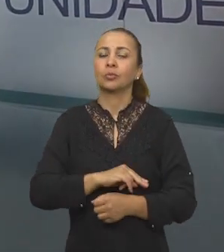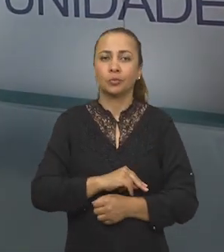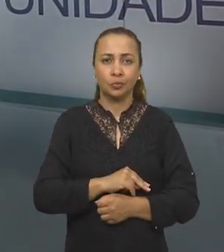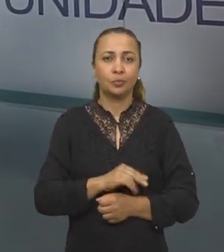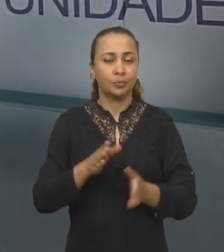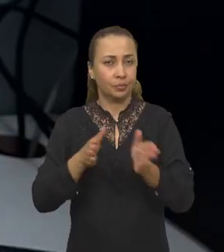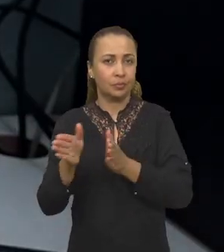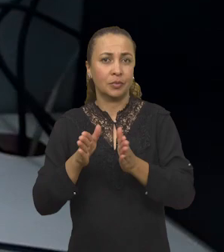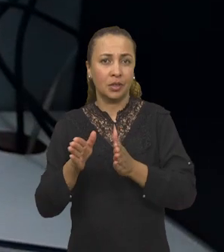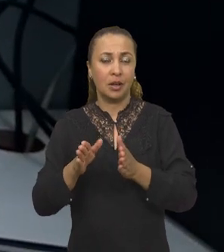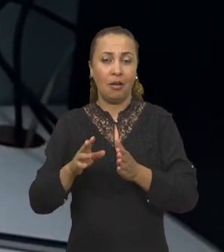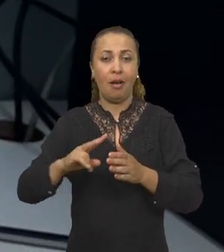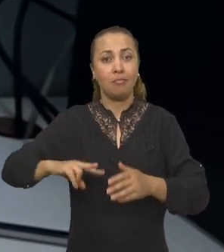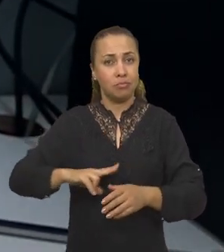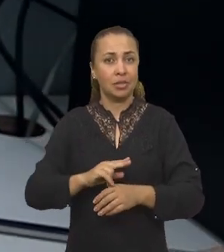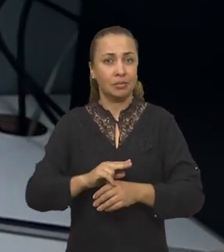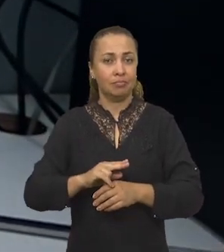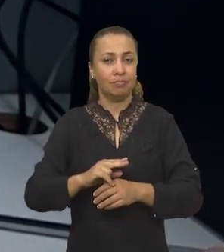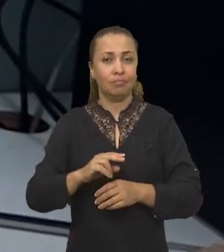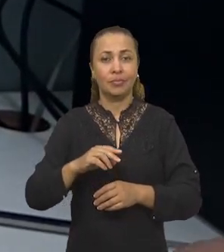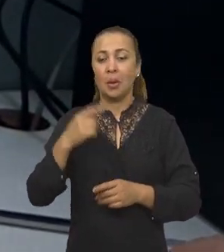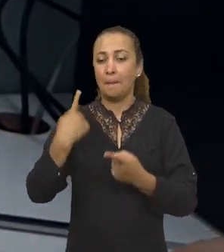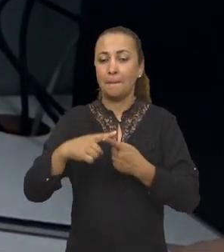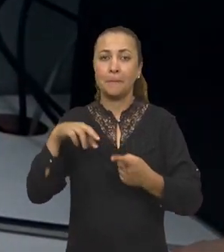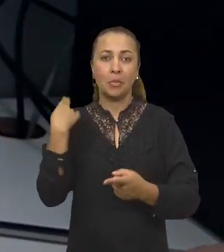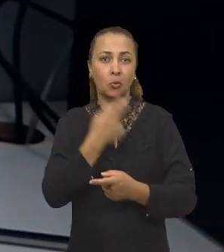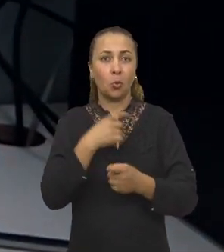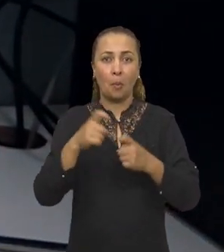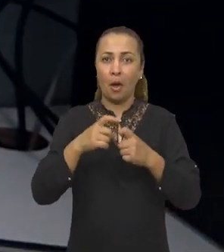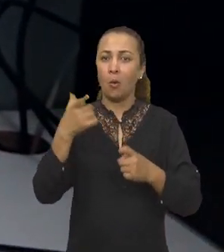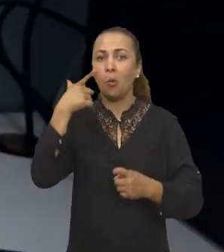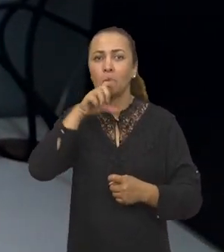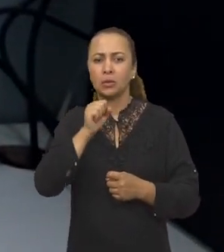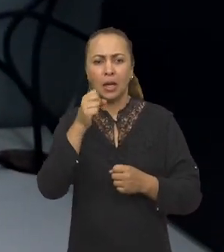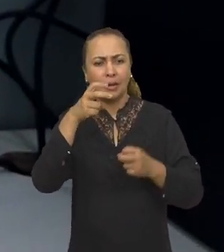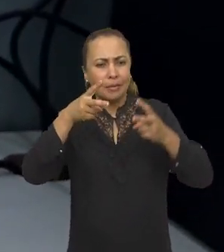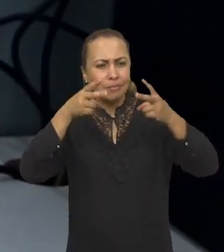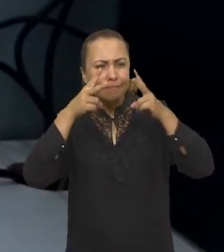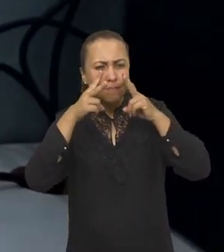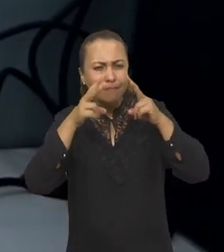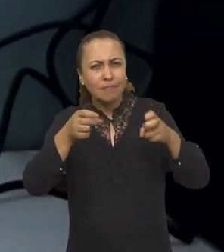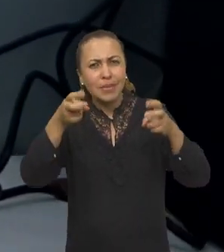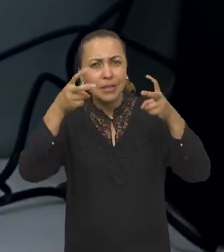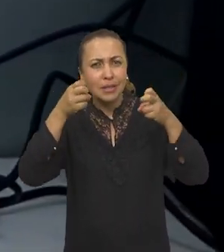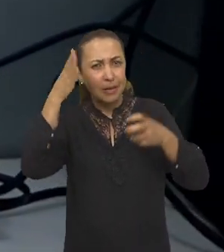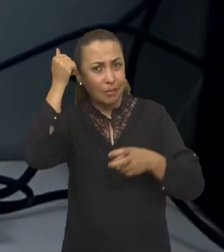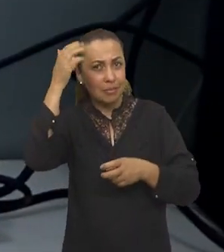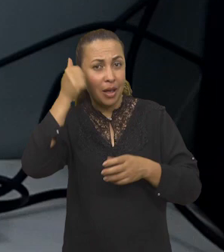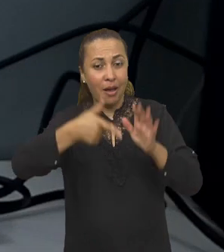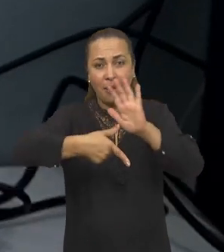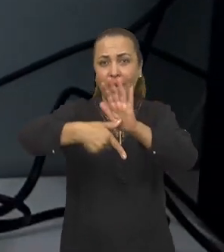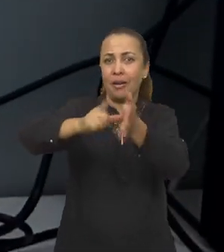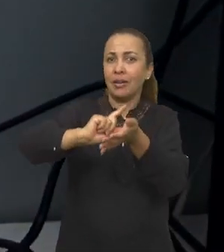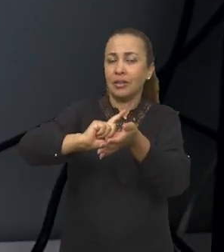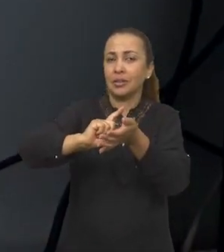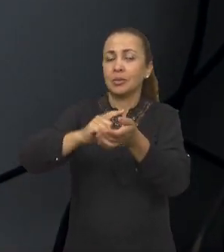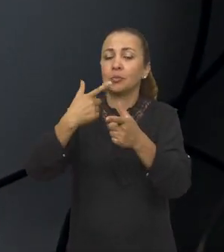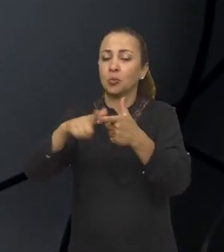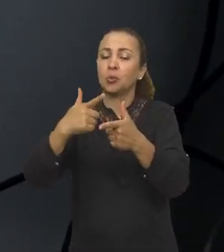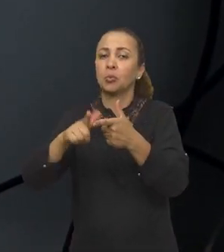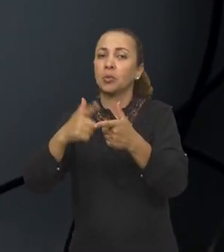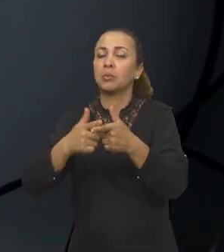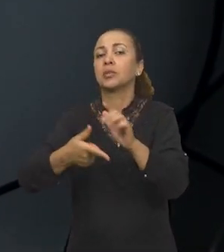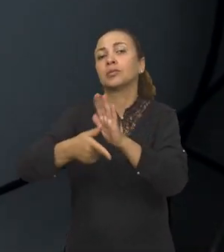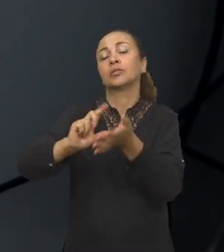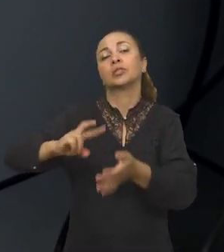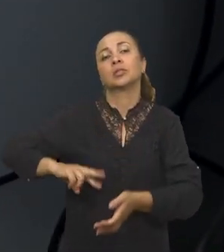intraoperatória. O que a gente consegue é prever certos imprevistos intraoperatórios que poderiam acontecer.